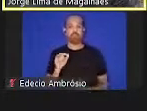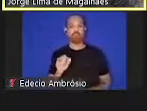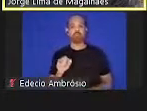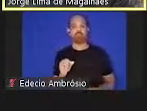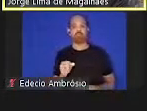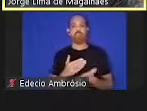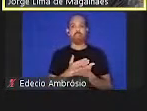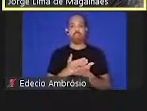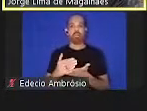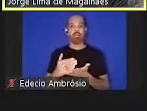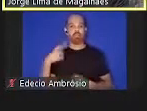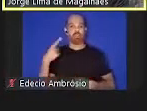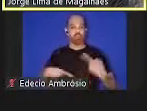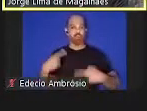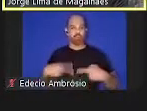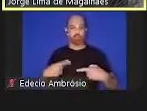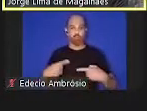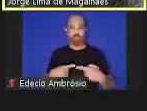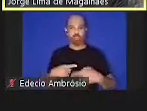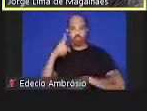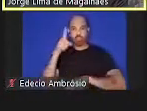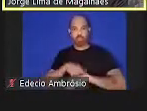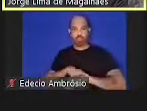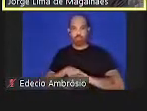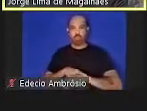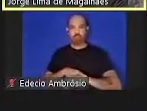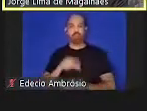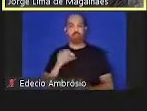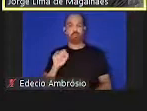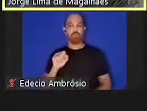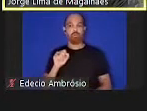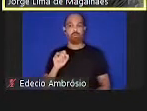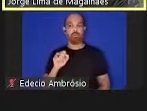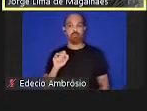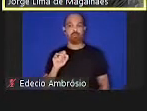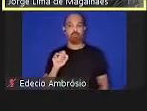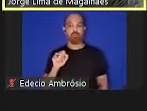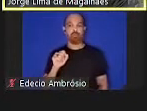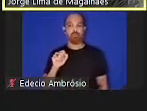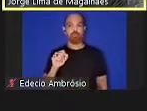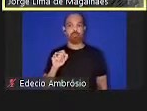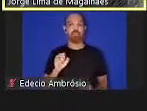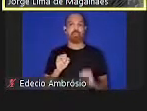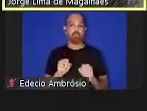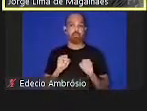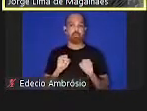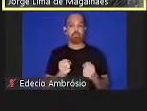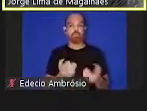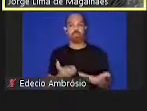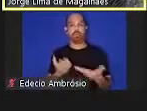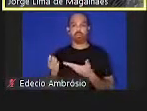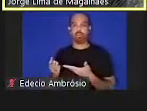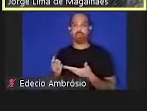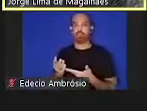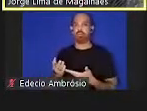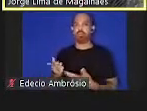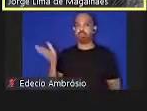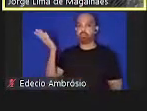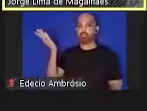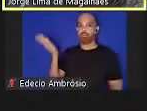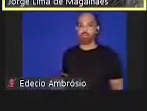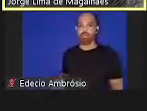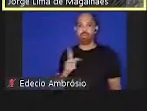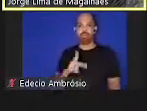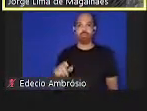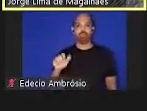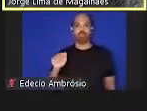essa discussão neste momento, onde poderemos passar a palavra de inmediato ao professor